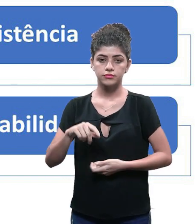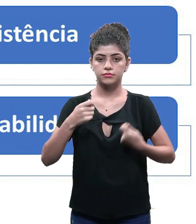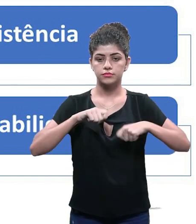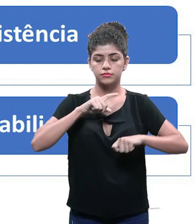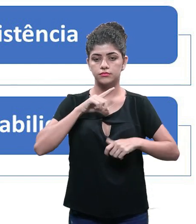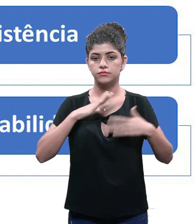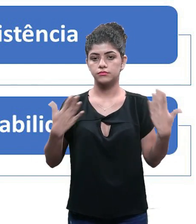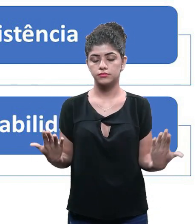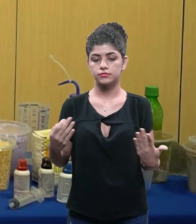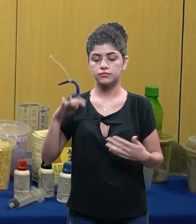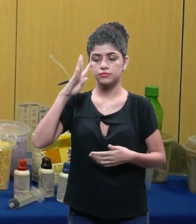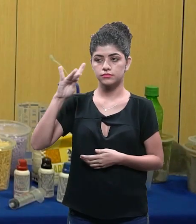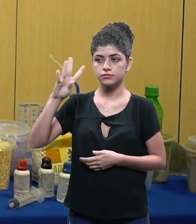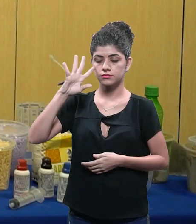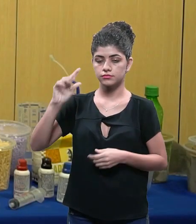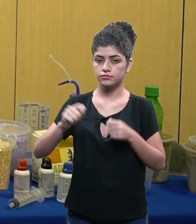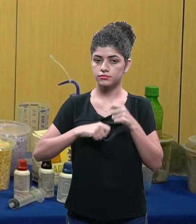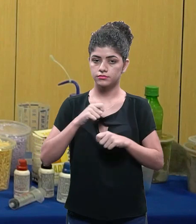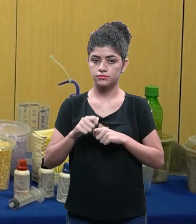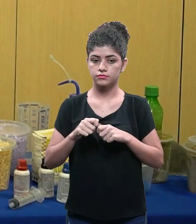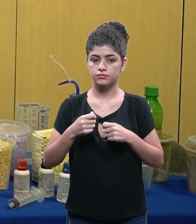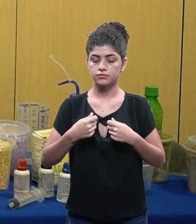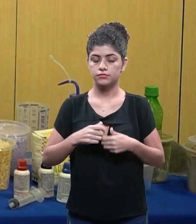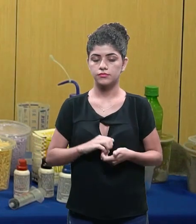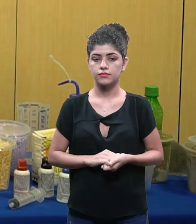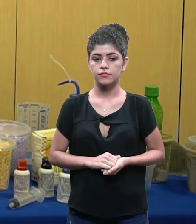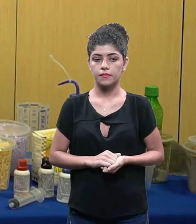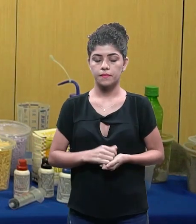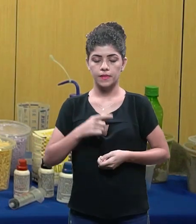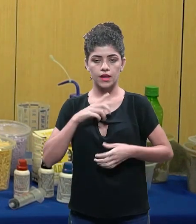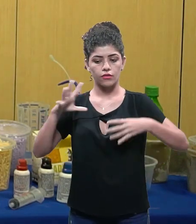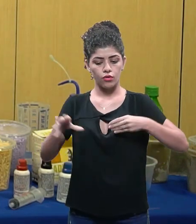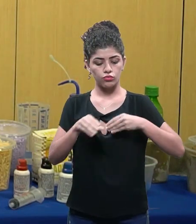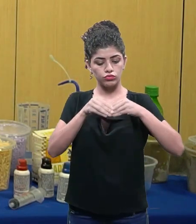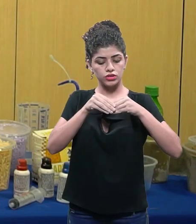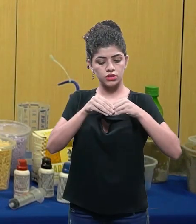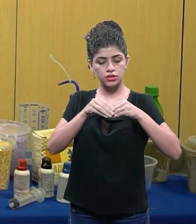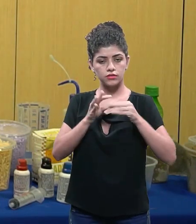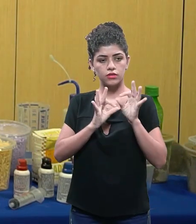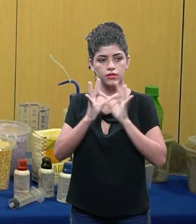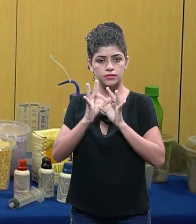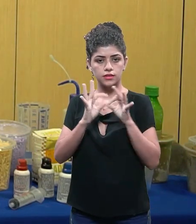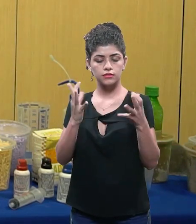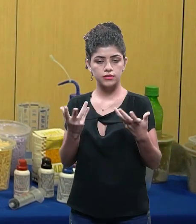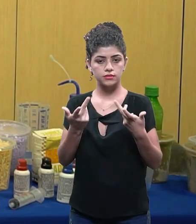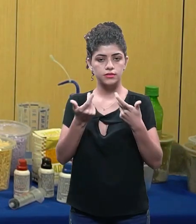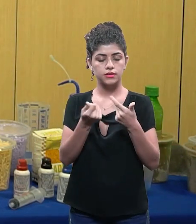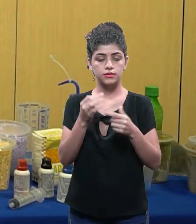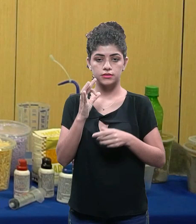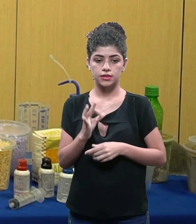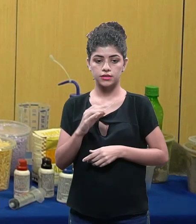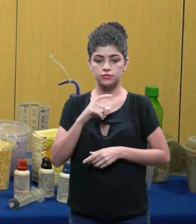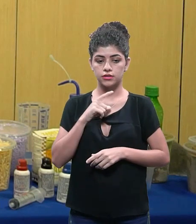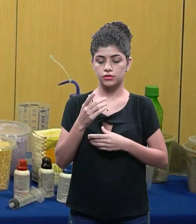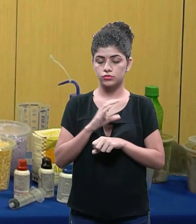ter do meu compósito. Eu preciso imaginar, eu tenho que ter minha matriz que vai unir, vai dar textura, que vai dar qualidade,